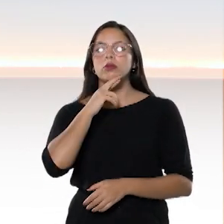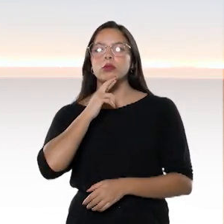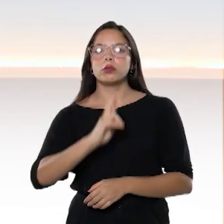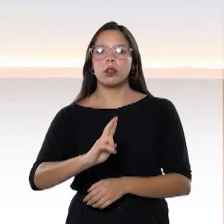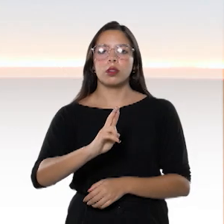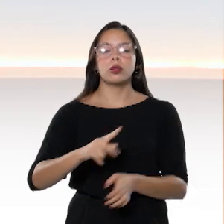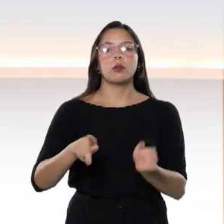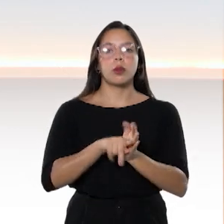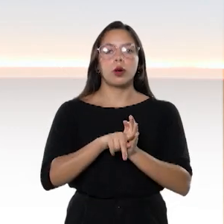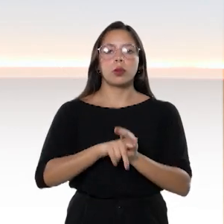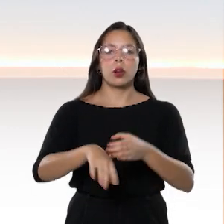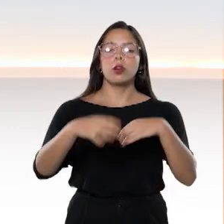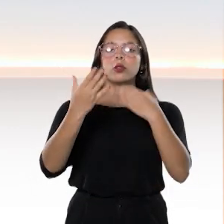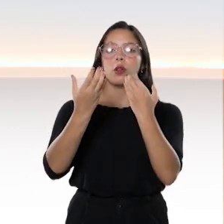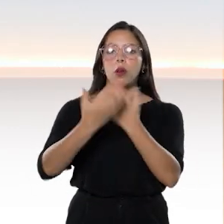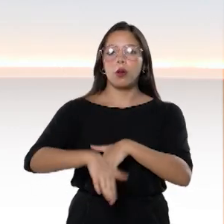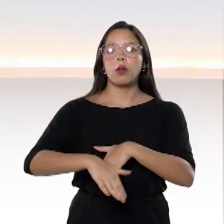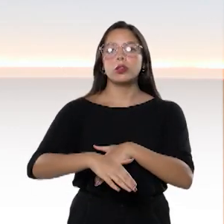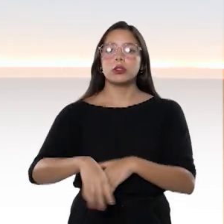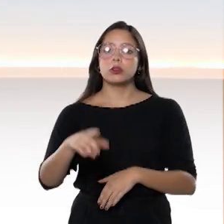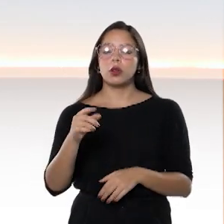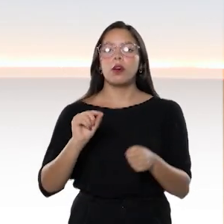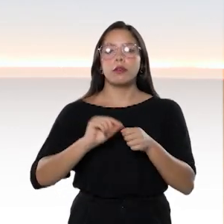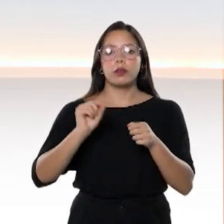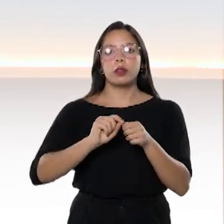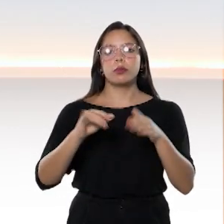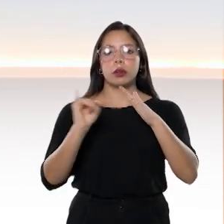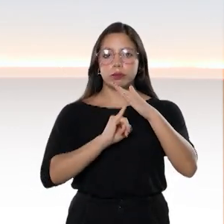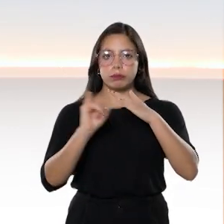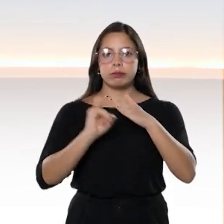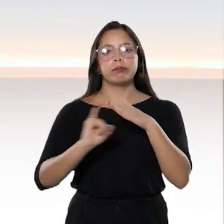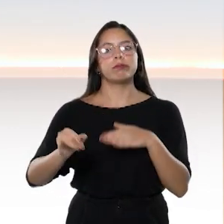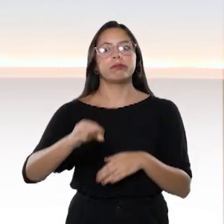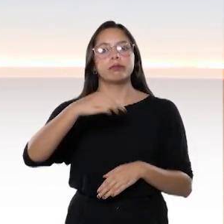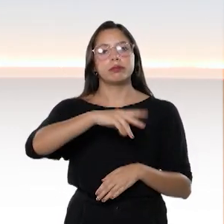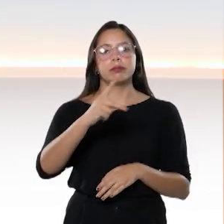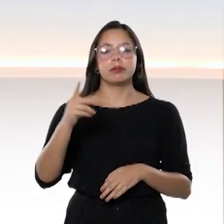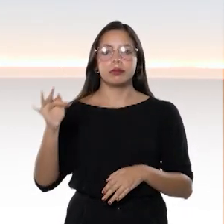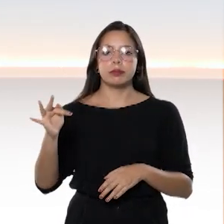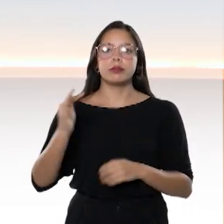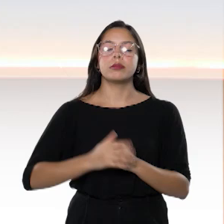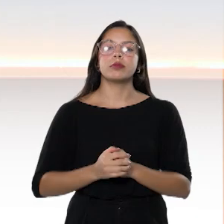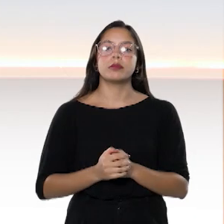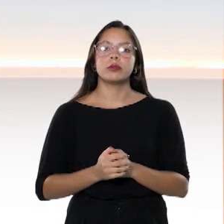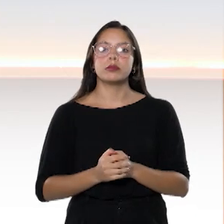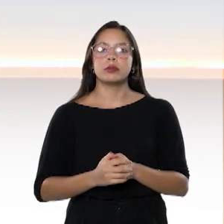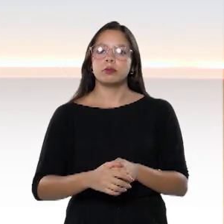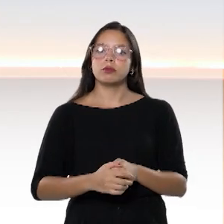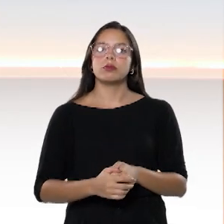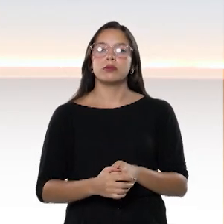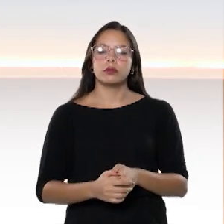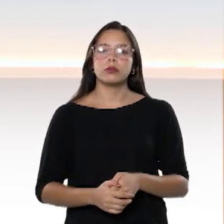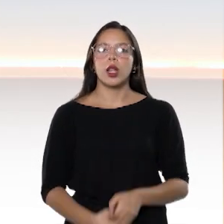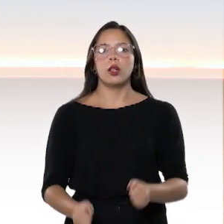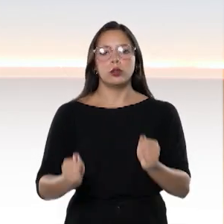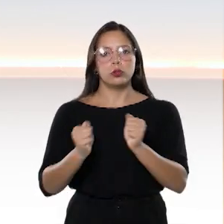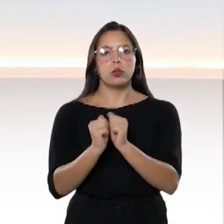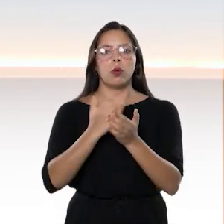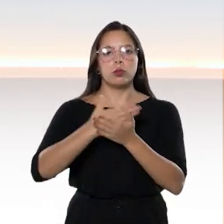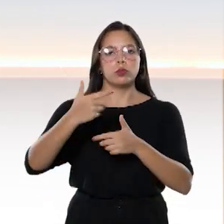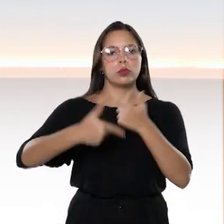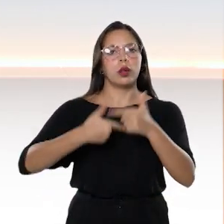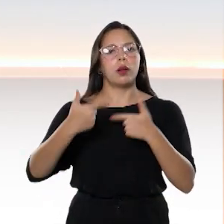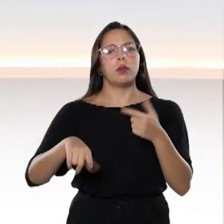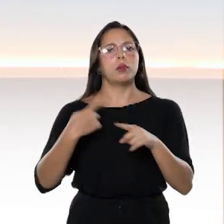concursos promovidos pela instituição. O Ministério Público Federal entrou em ação depois de receber denúncias de que os